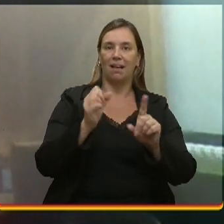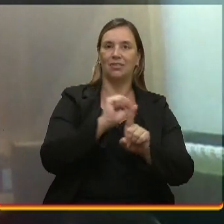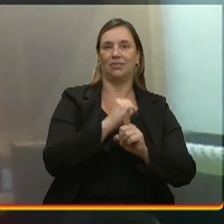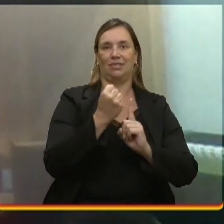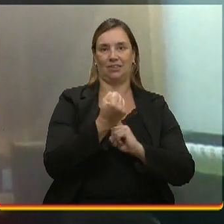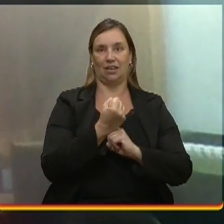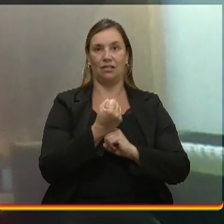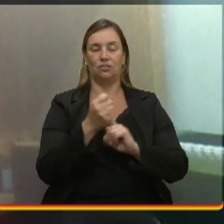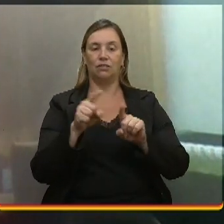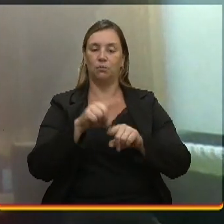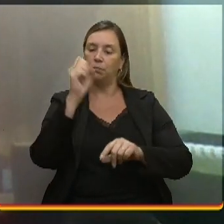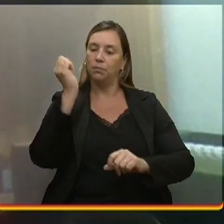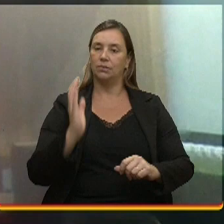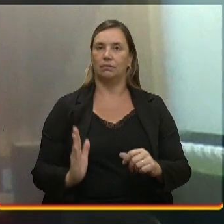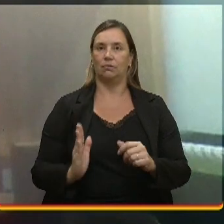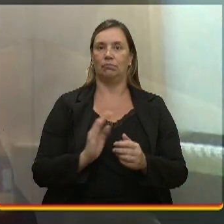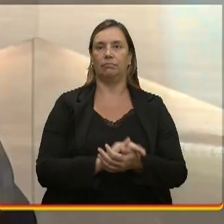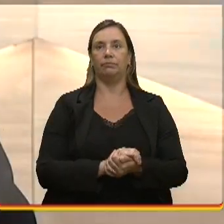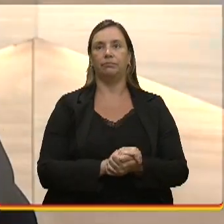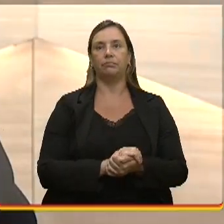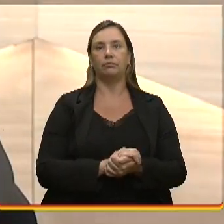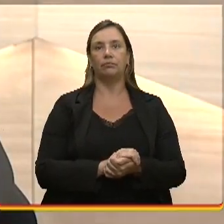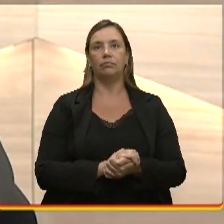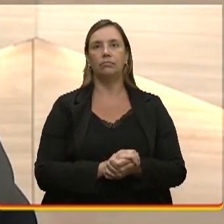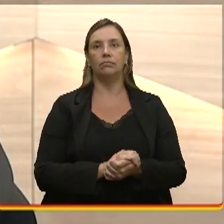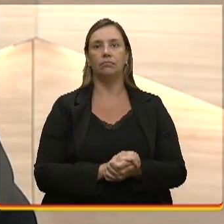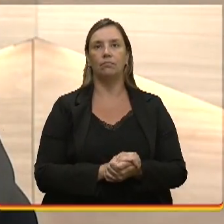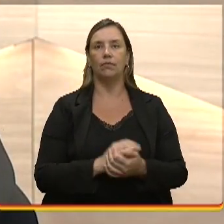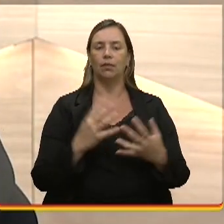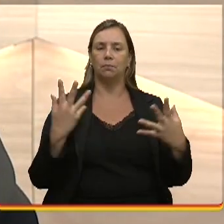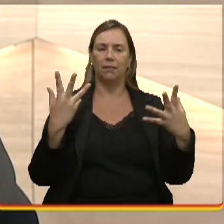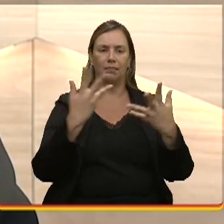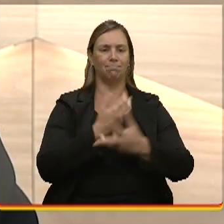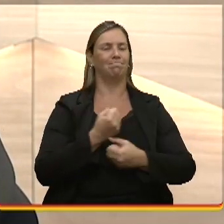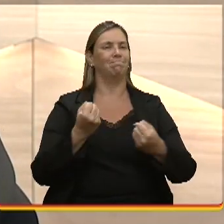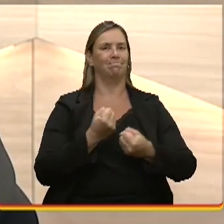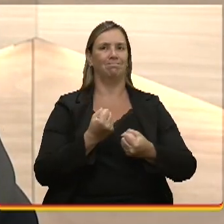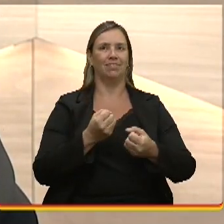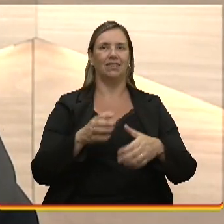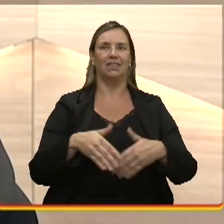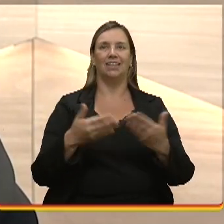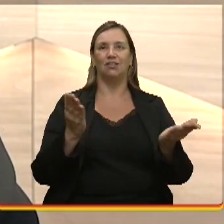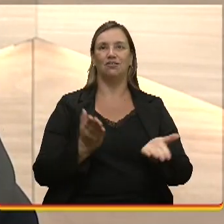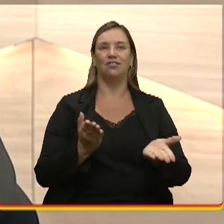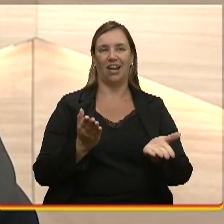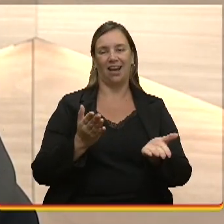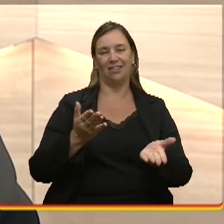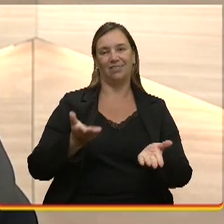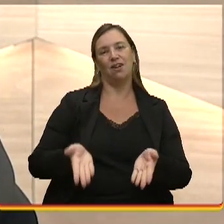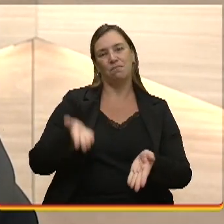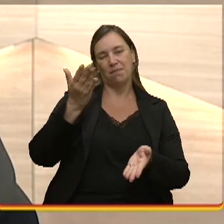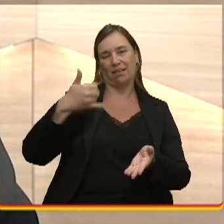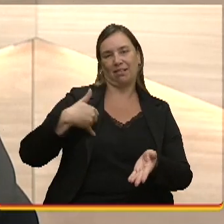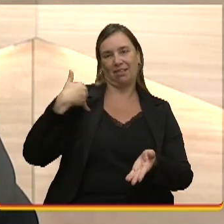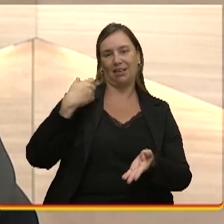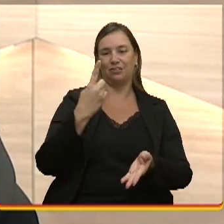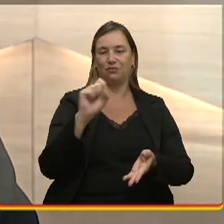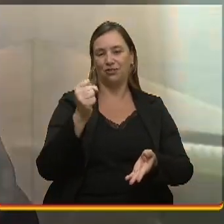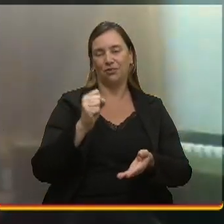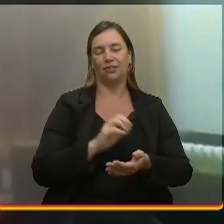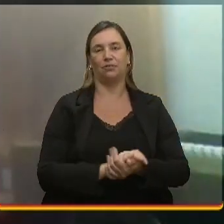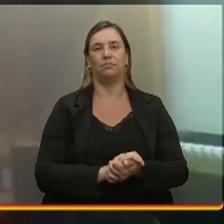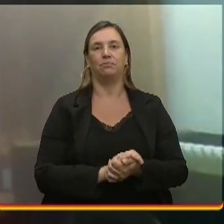aqui e no Brasil. Ah, incrível! Chegou a maioridade, então, o projeto. Chegamos. E